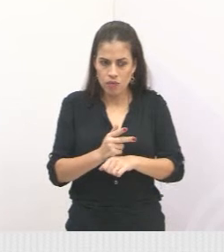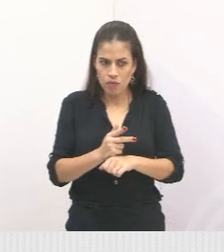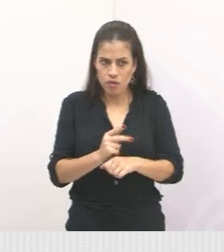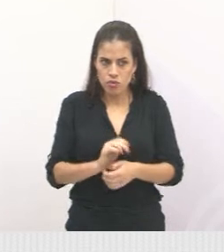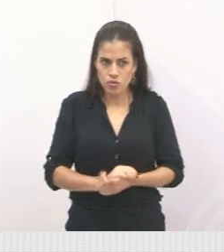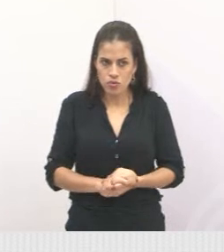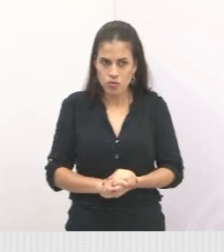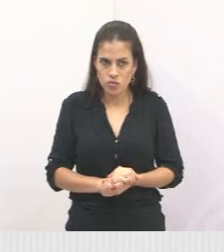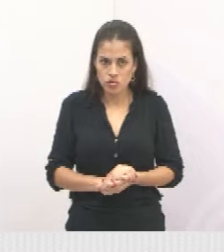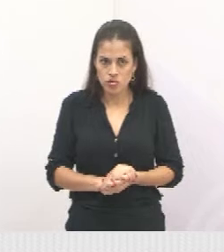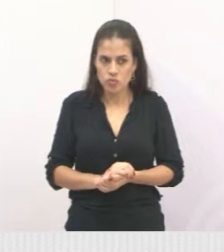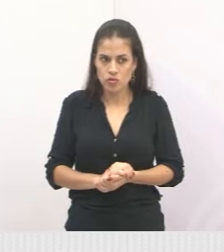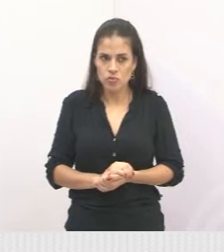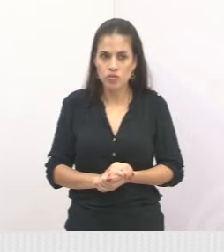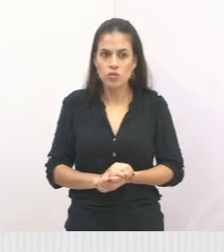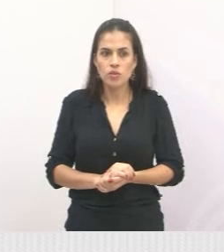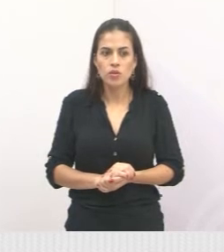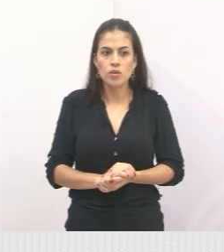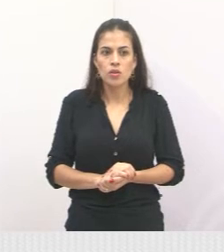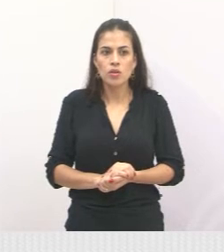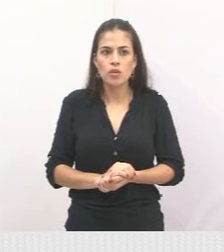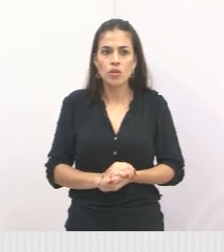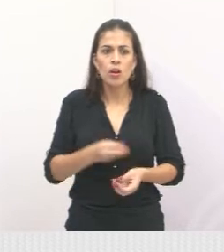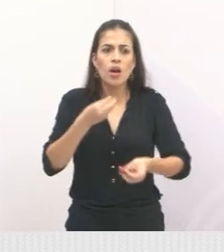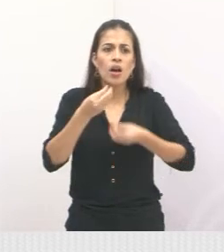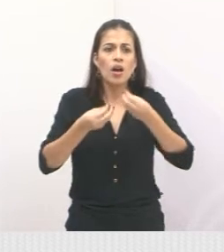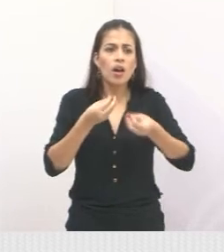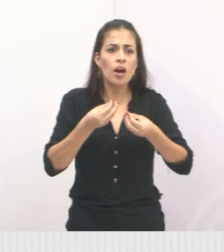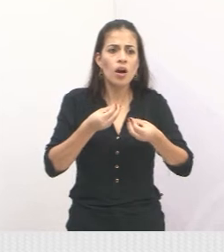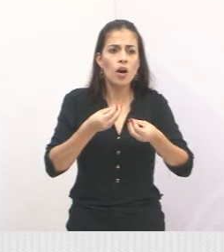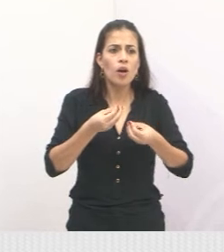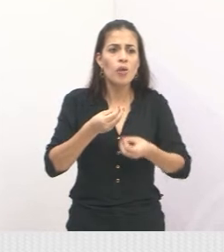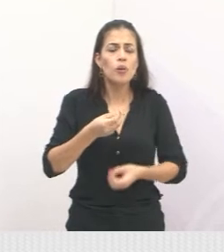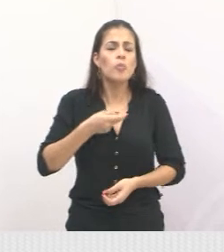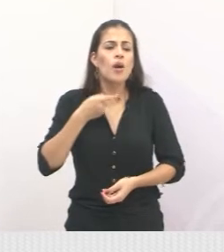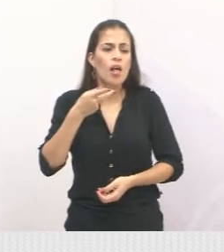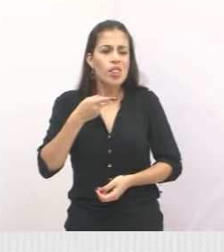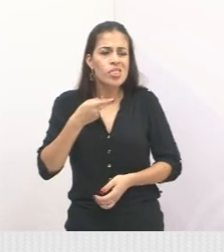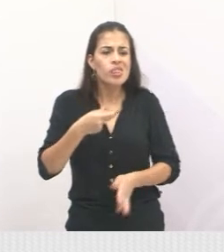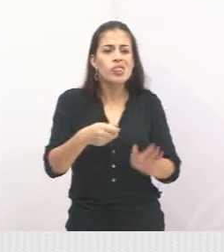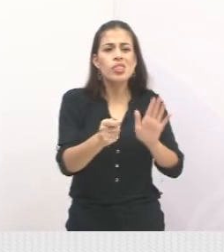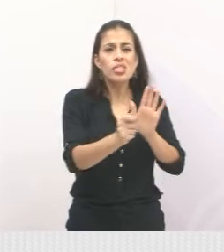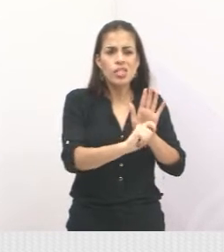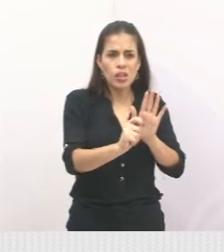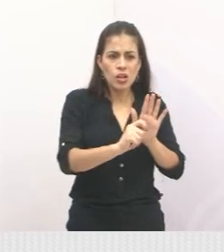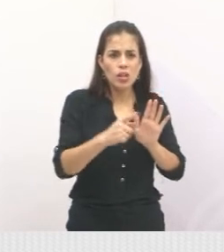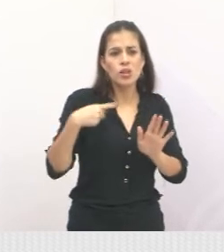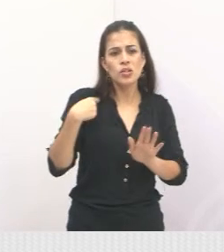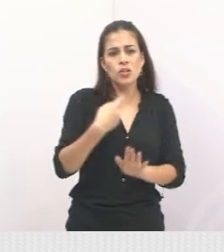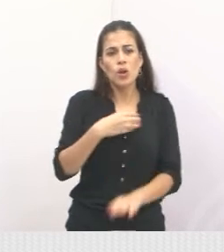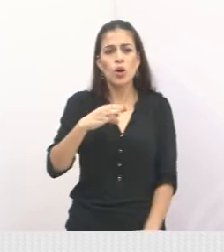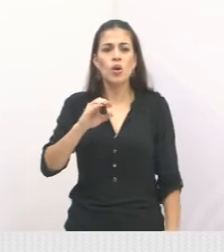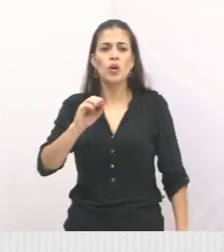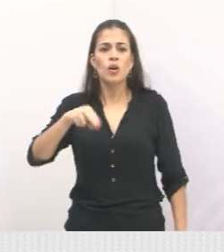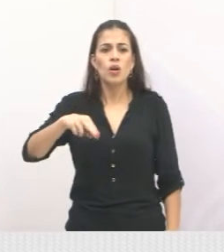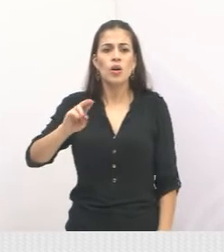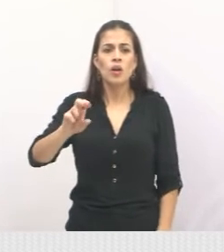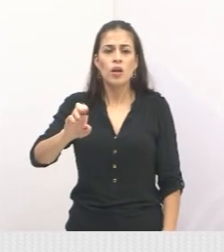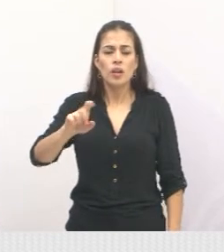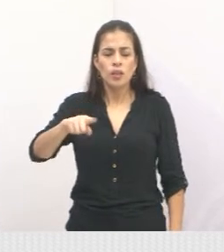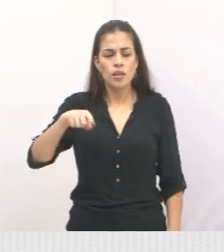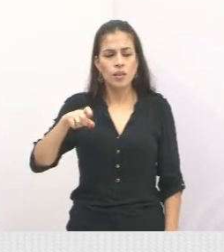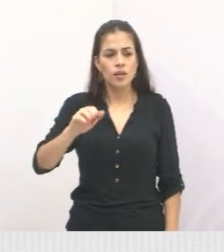desse vídeozinho, vamos assistir? Como estamos falando sobre drogas, nós do Conexão Jovem resolvemos tirar algumas